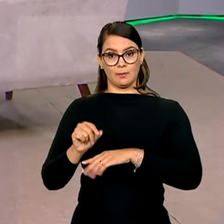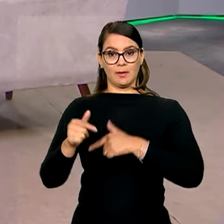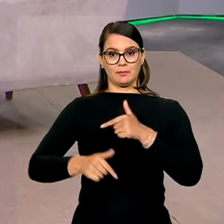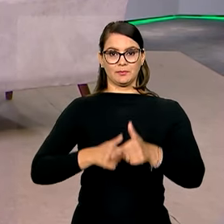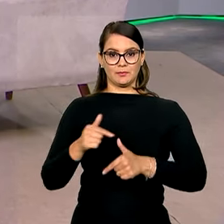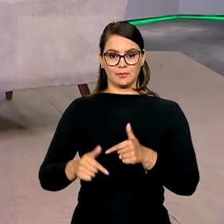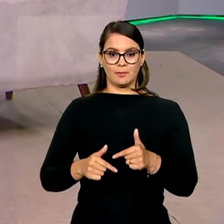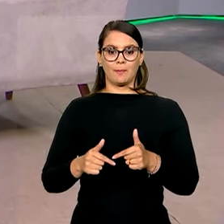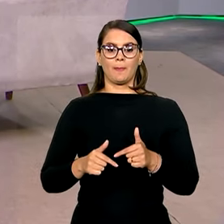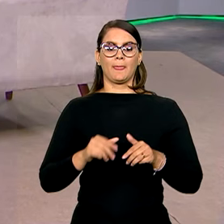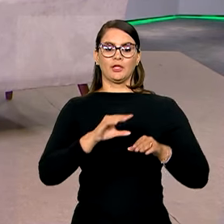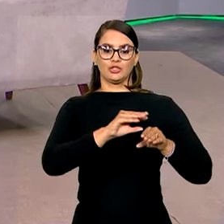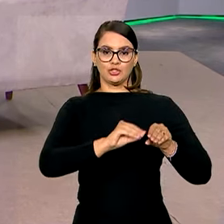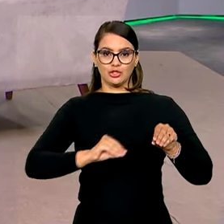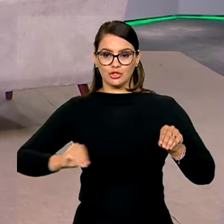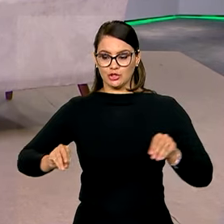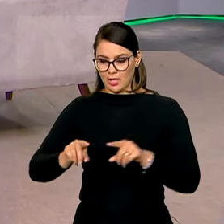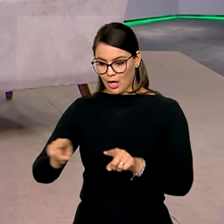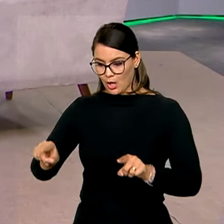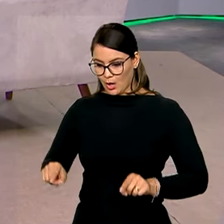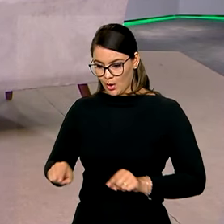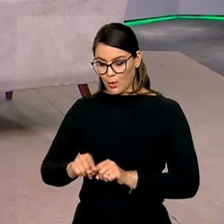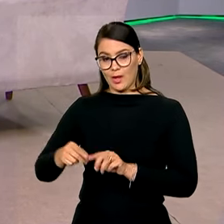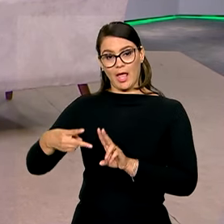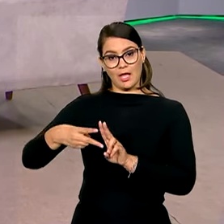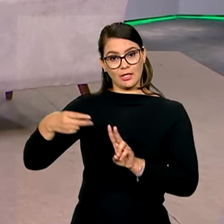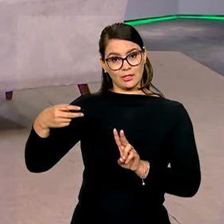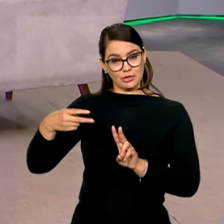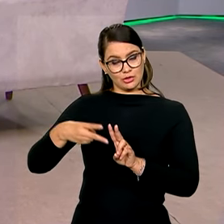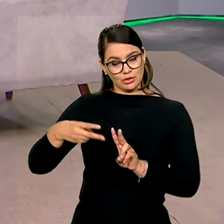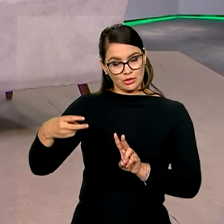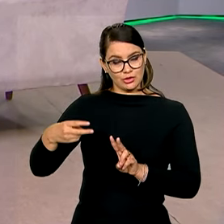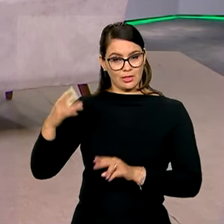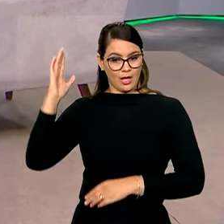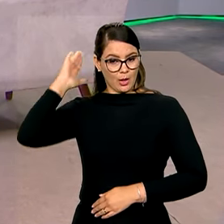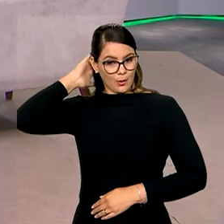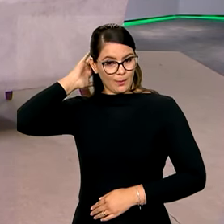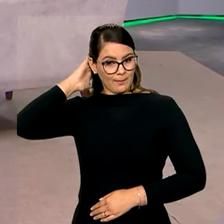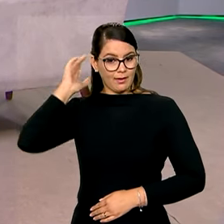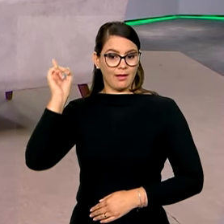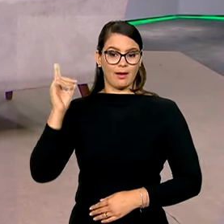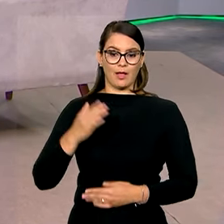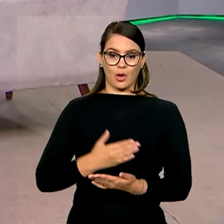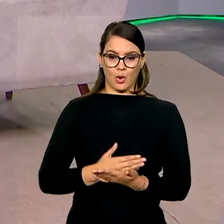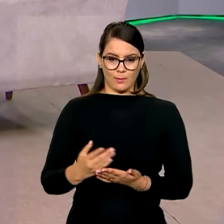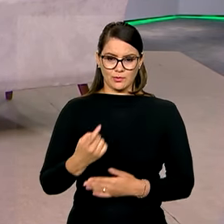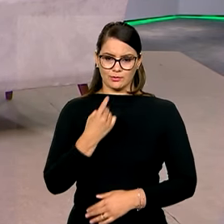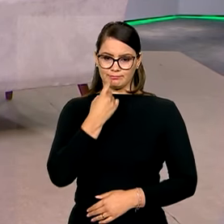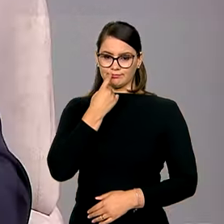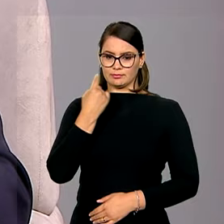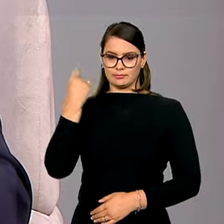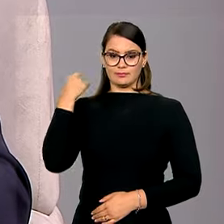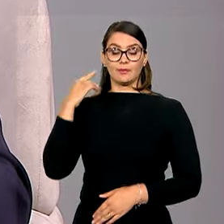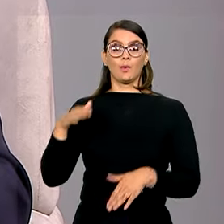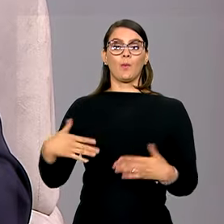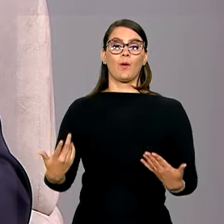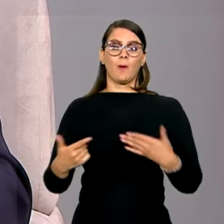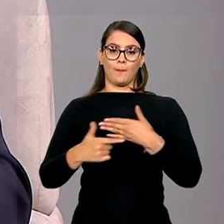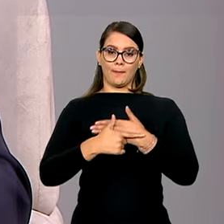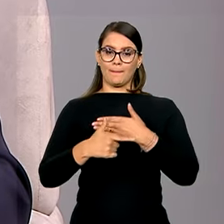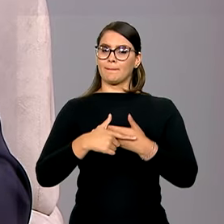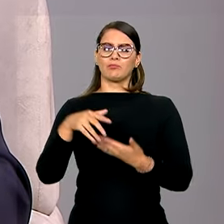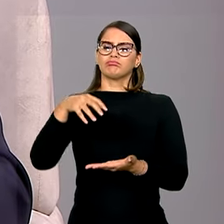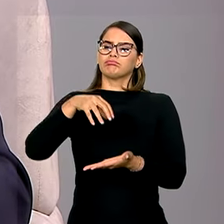desintrusão de terras indígenas no Pará, mais uma operação iniciada recentemente. Qual é o papel do